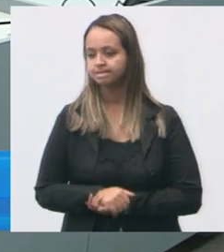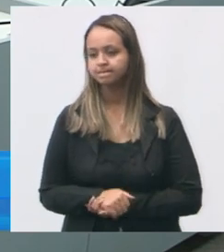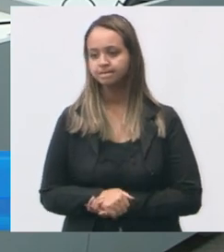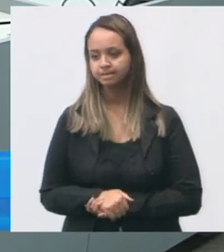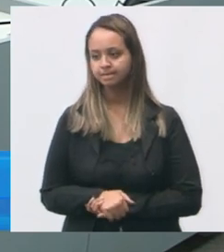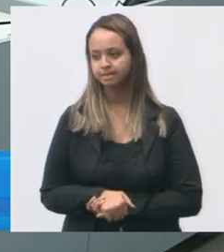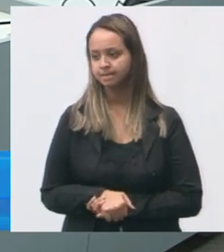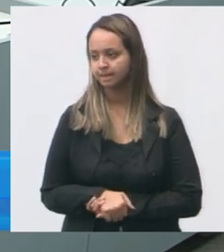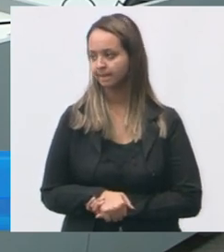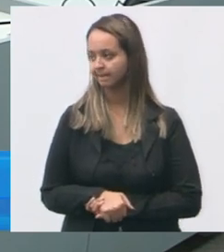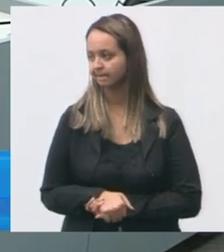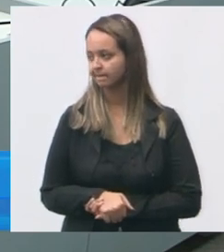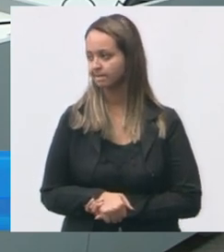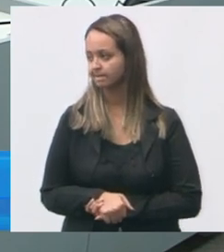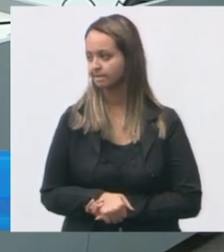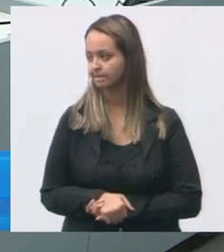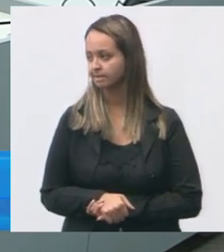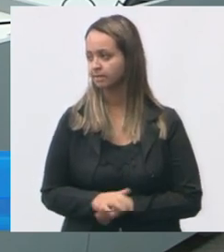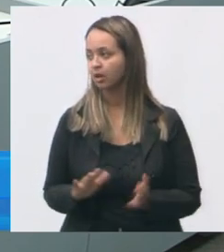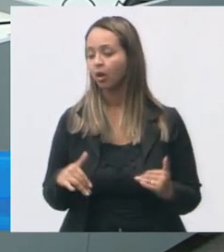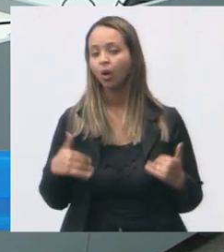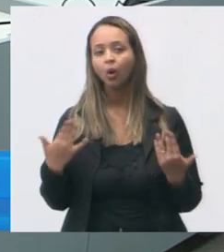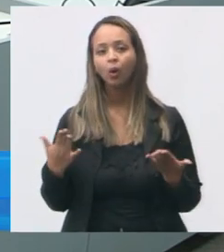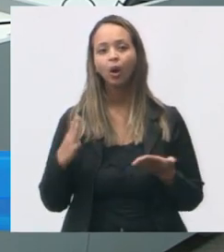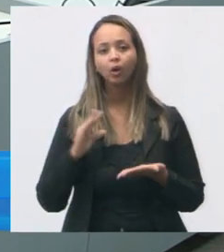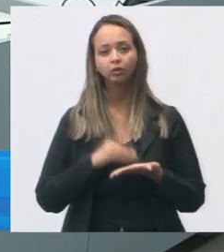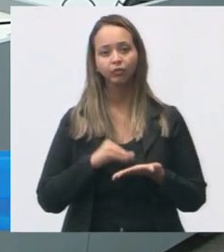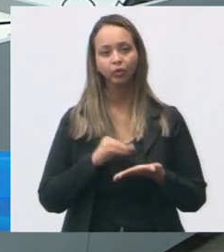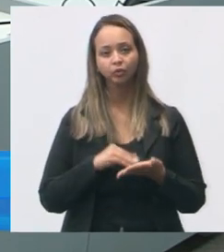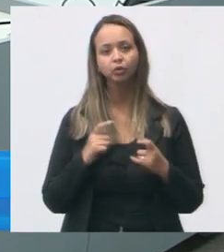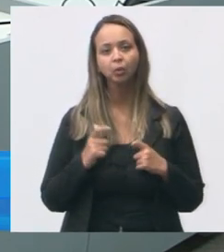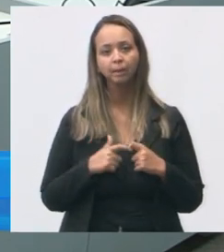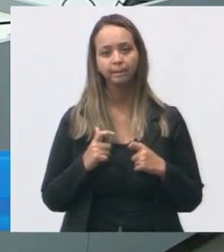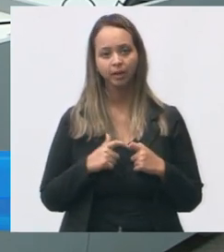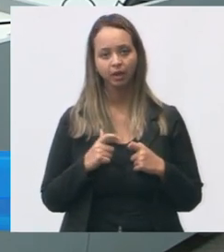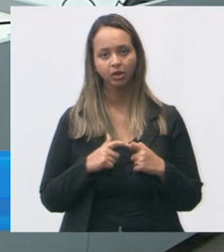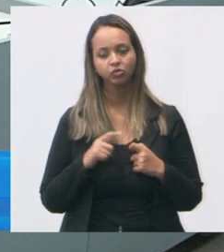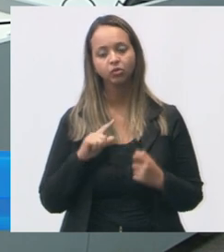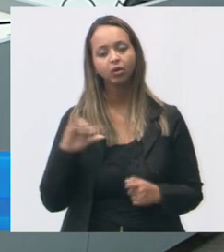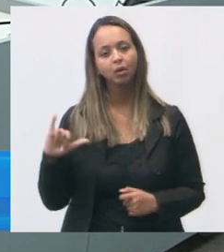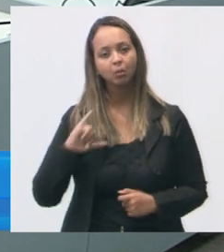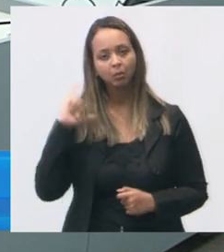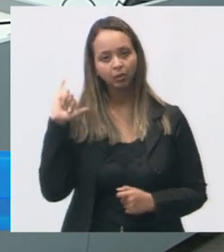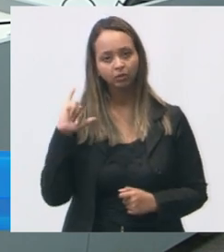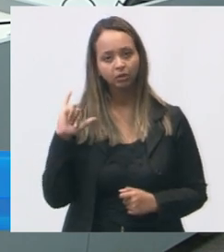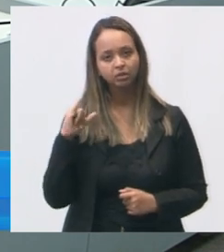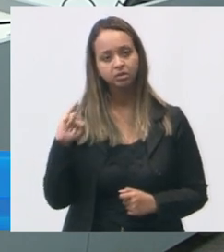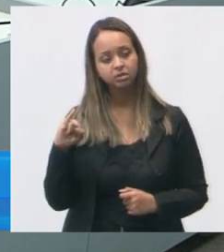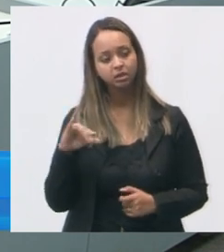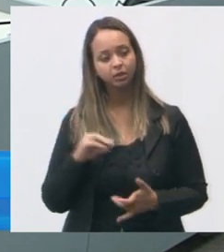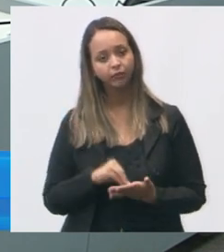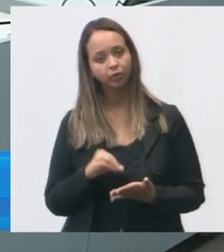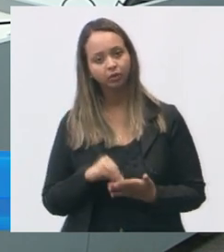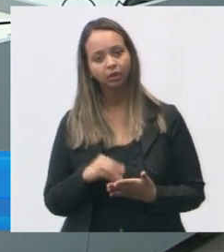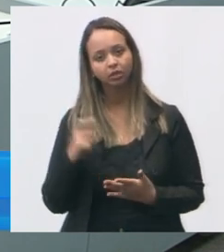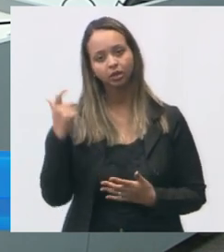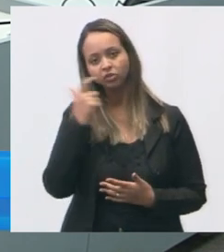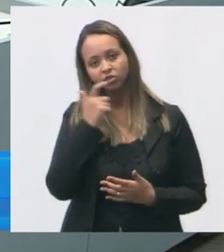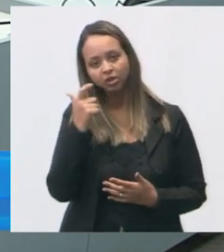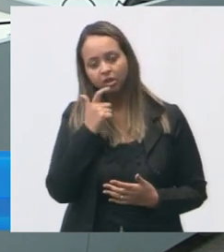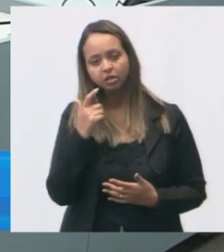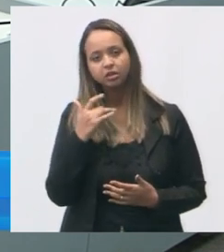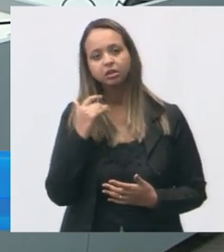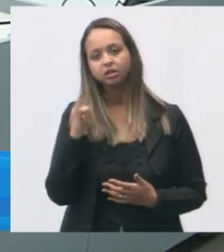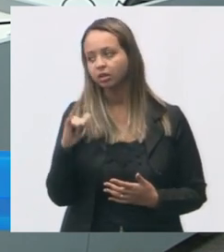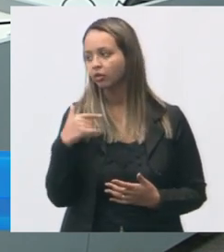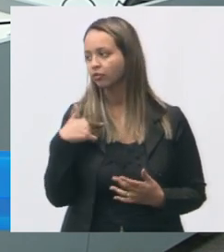qual as unidades de saúde está faltando médico entendeu uma coisa importante se está faltando dentista se não está essa unidade